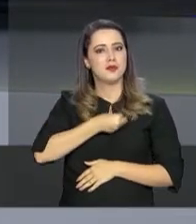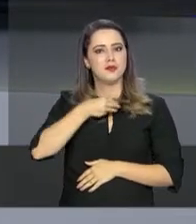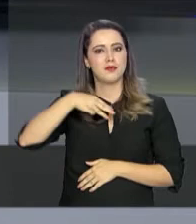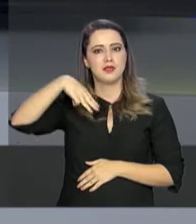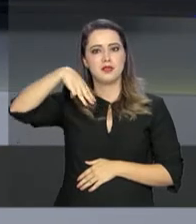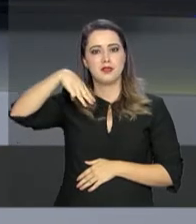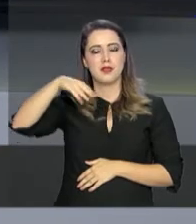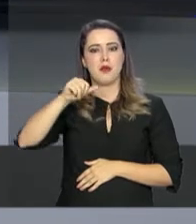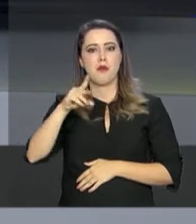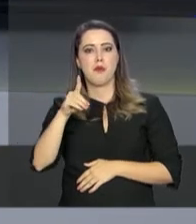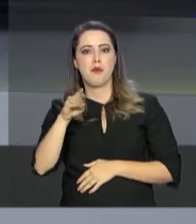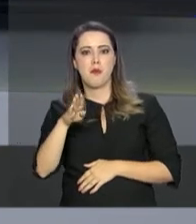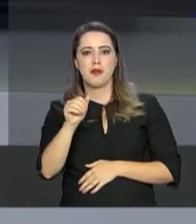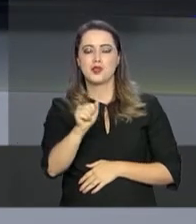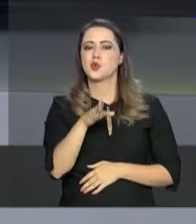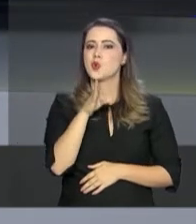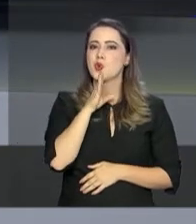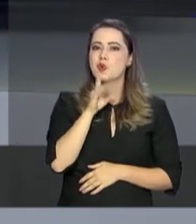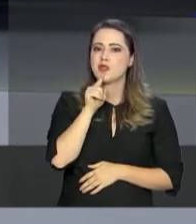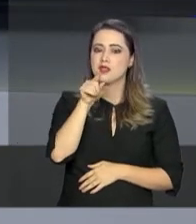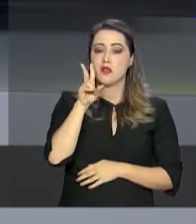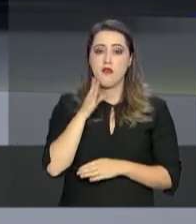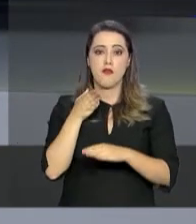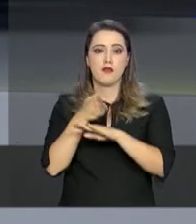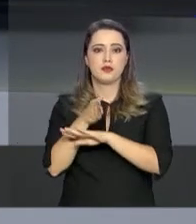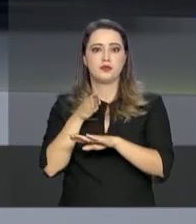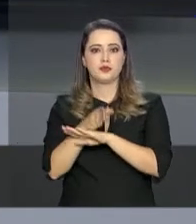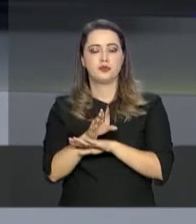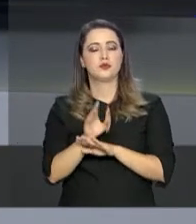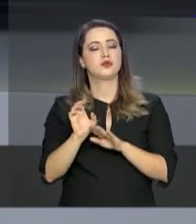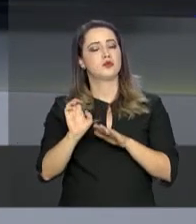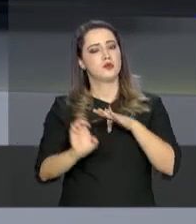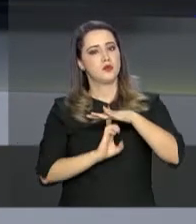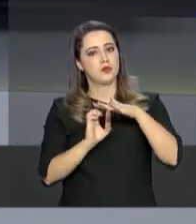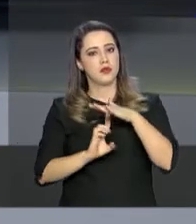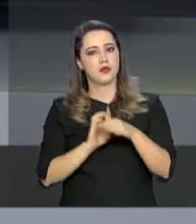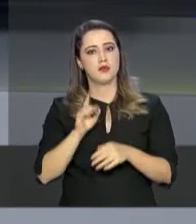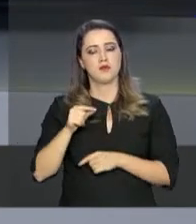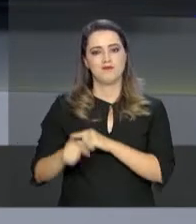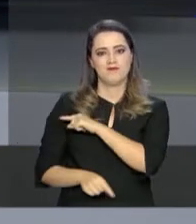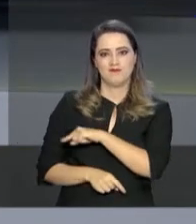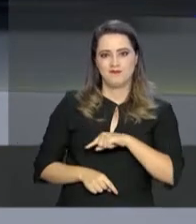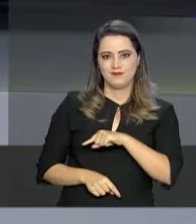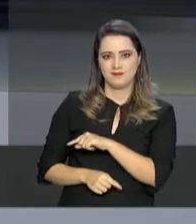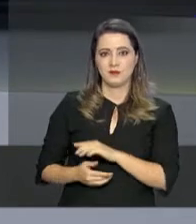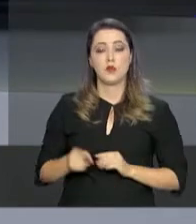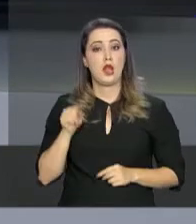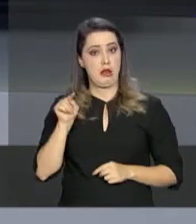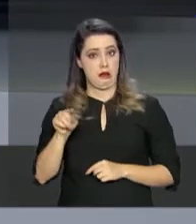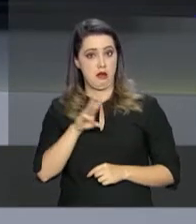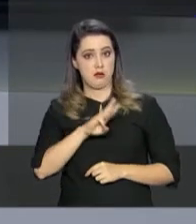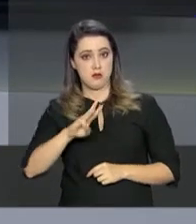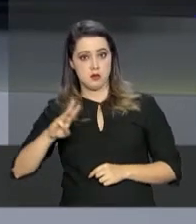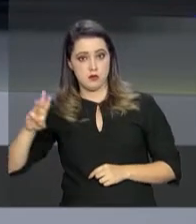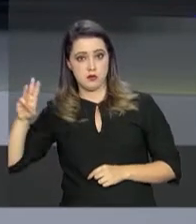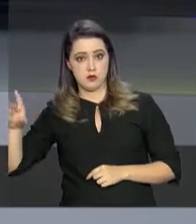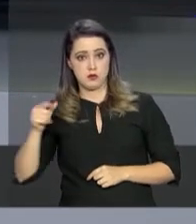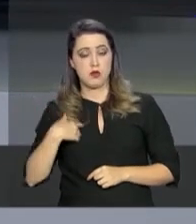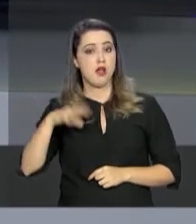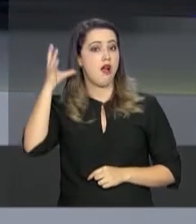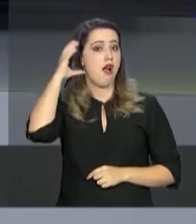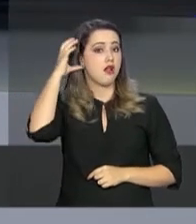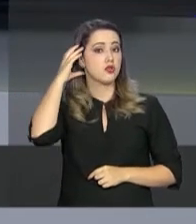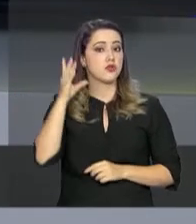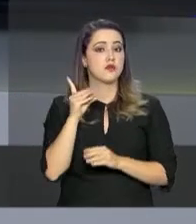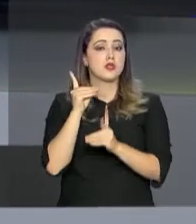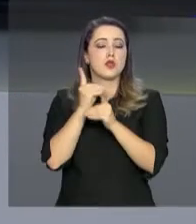Madiba, como ele era conhecido, acesse o programa na página da EBC que aparece aqui na tela. Lá no site, na sessão das rádios,